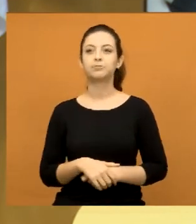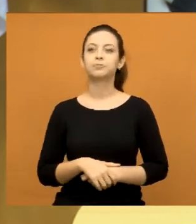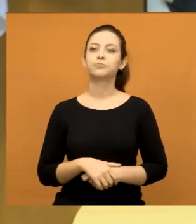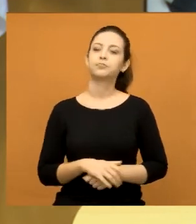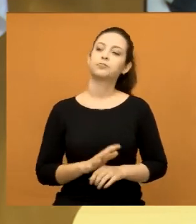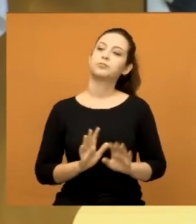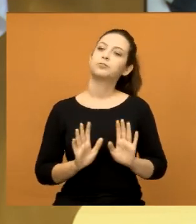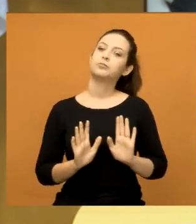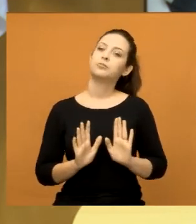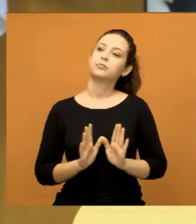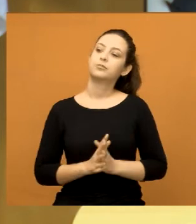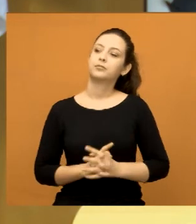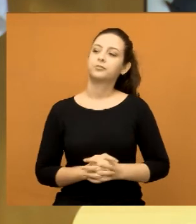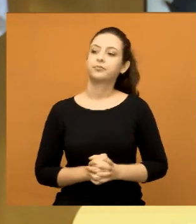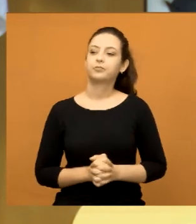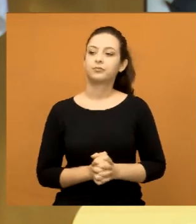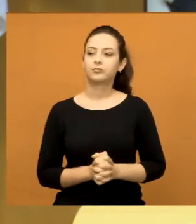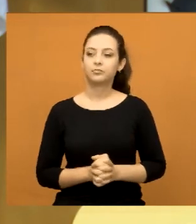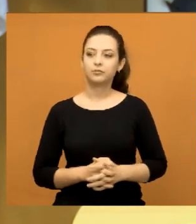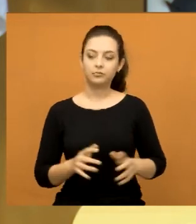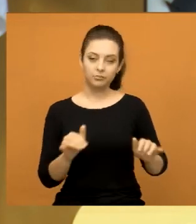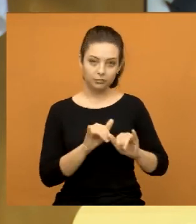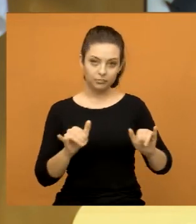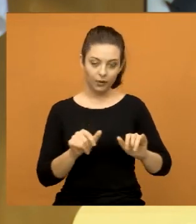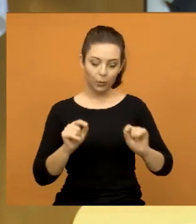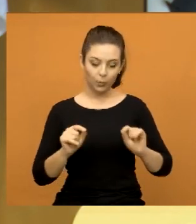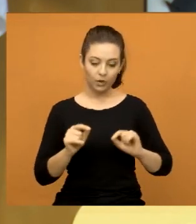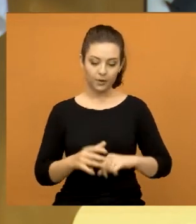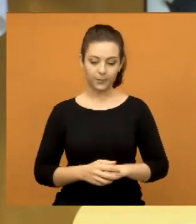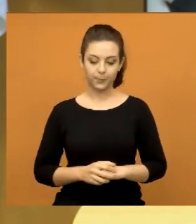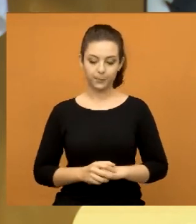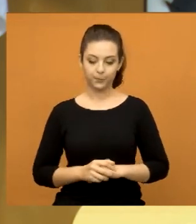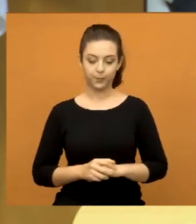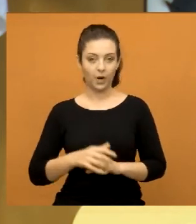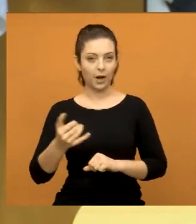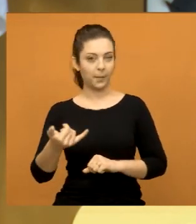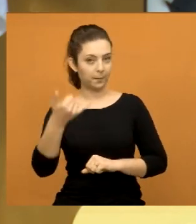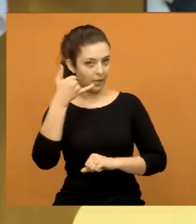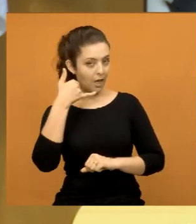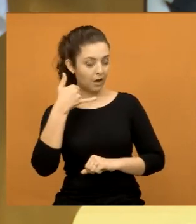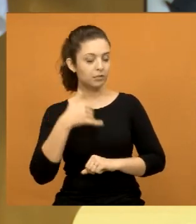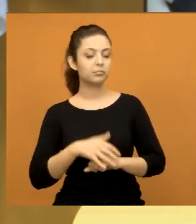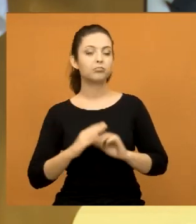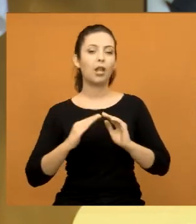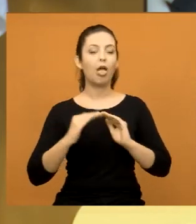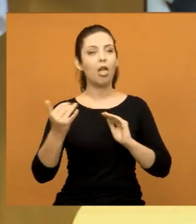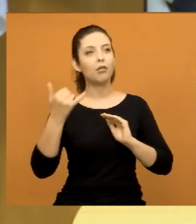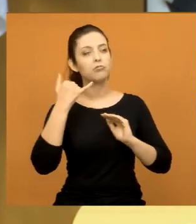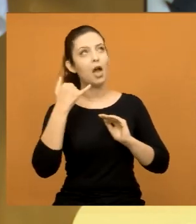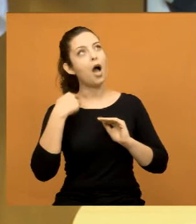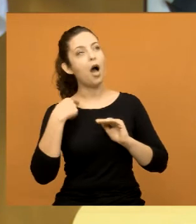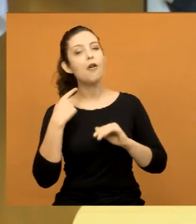Mas eu digo para vocês, me ligaram e eu estive lá.